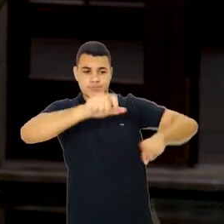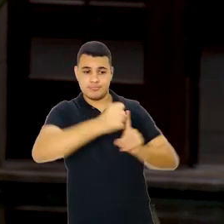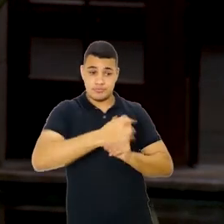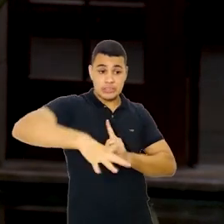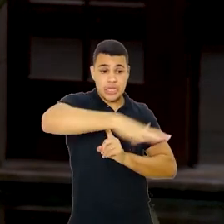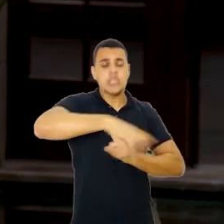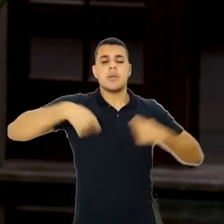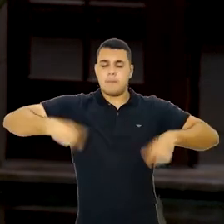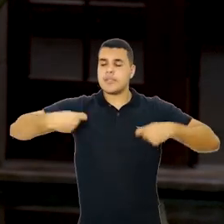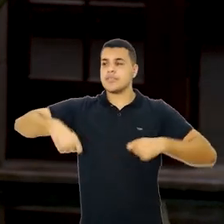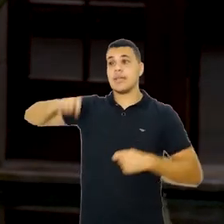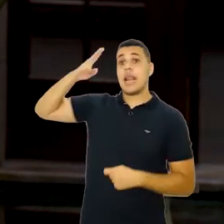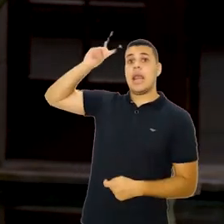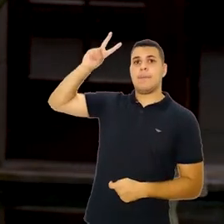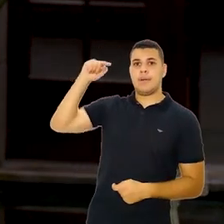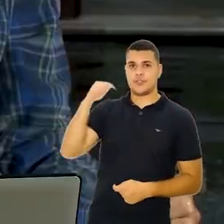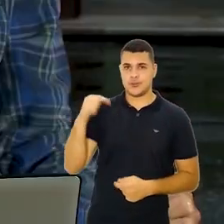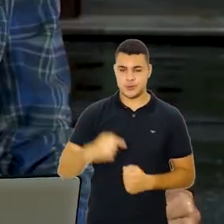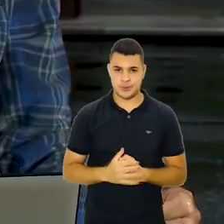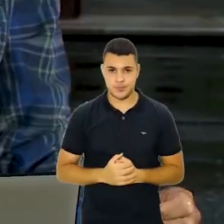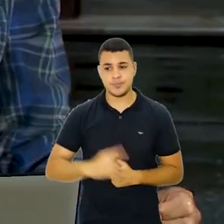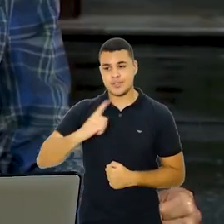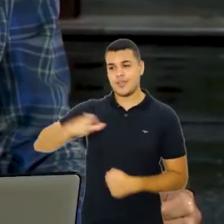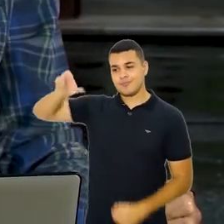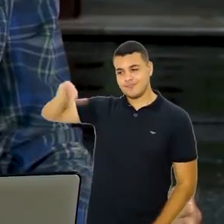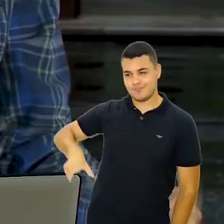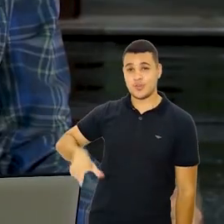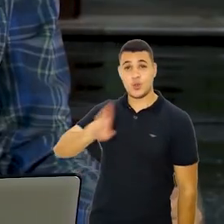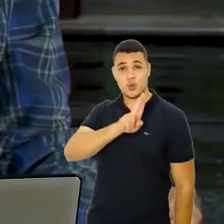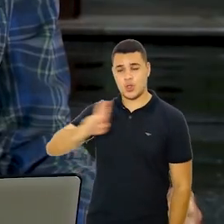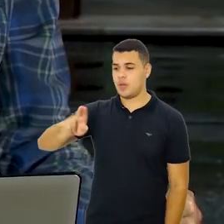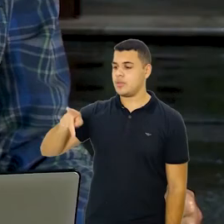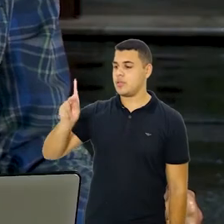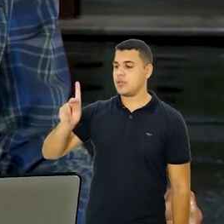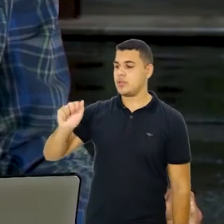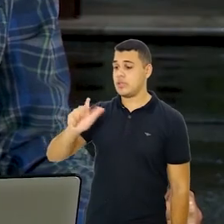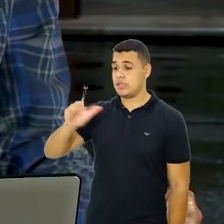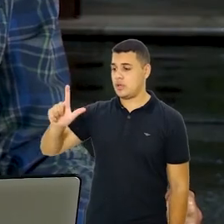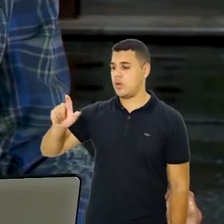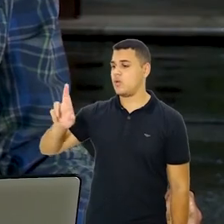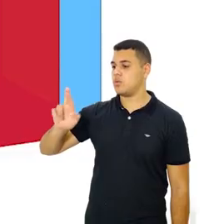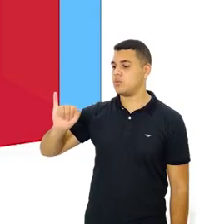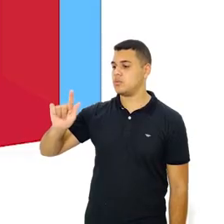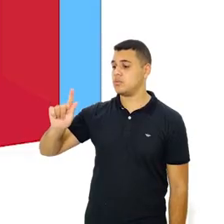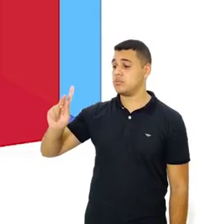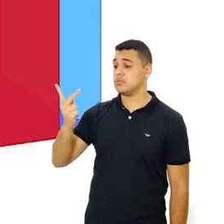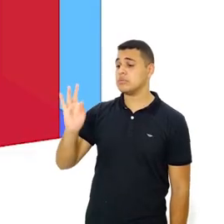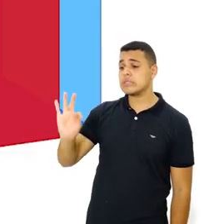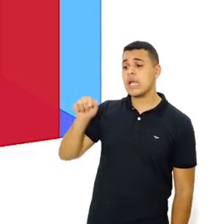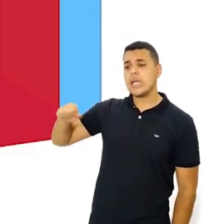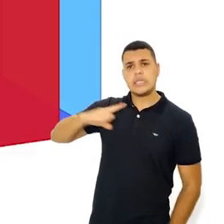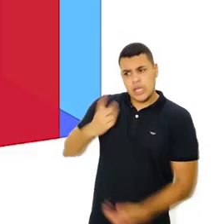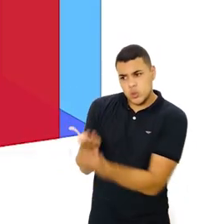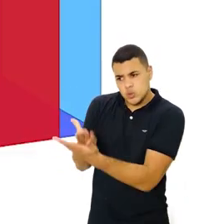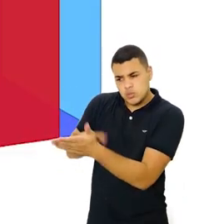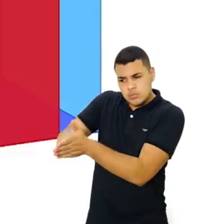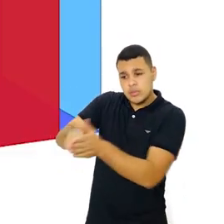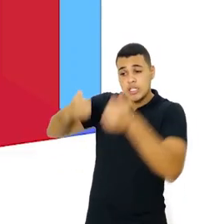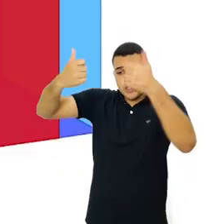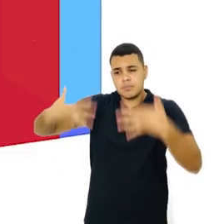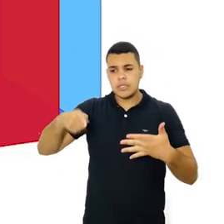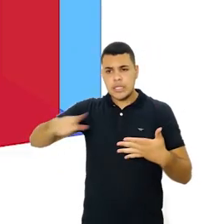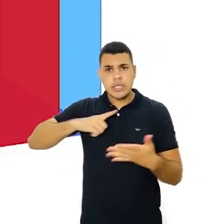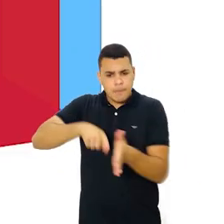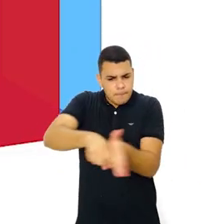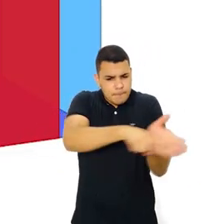queremos promover a saúde da população. Veja um estudo muito interessante de Care Right, chamado do Cubo de Care